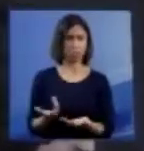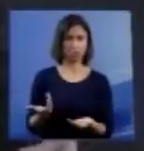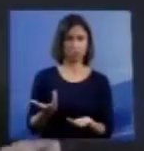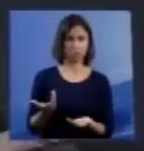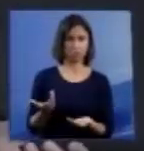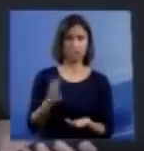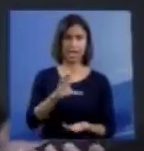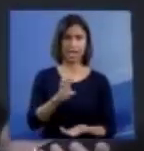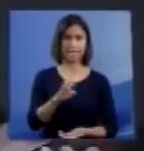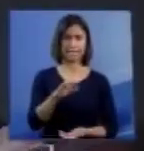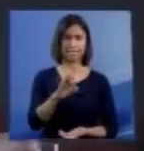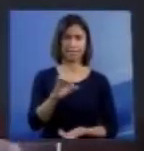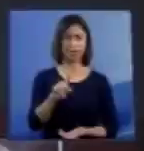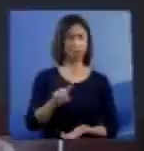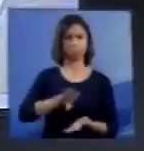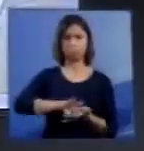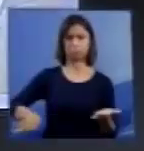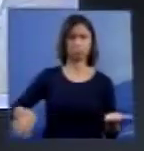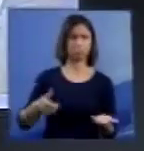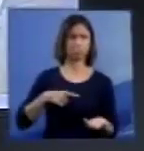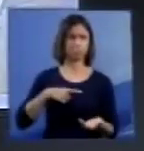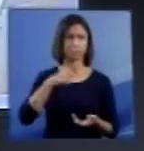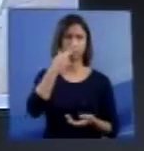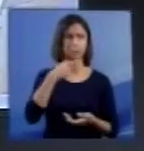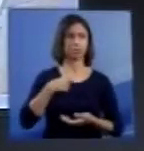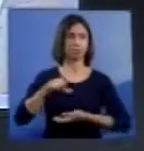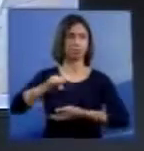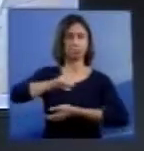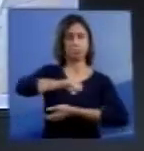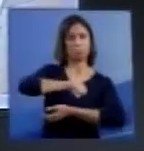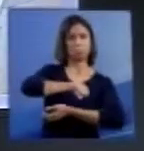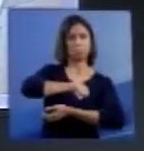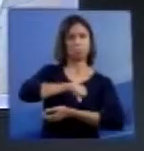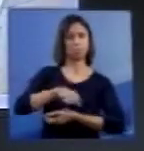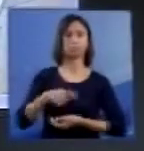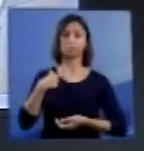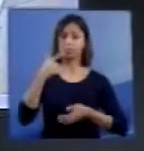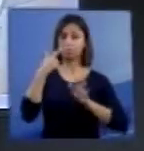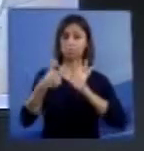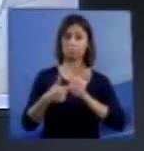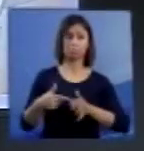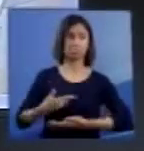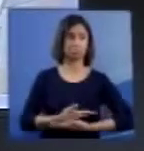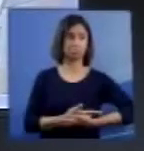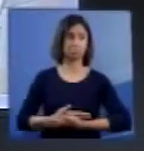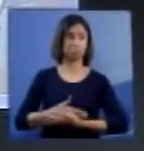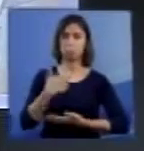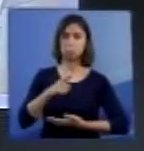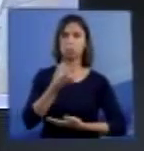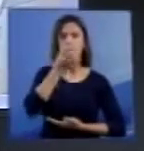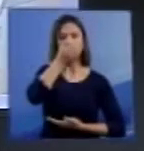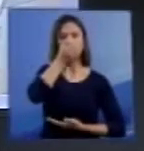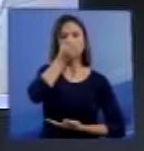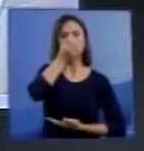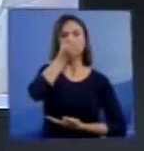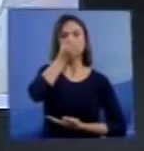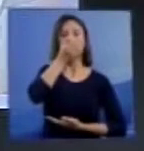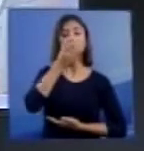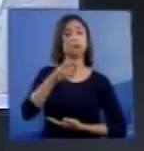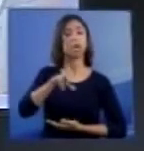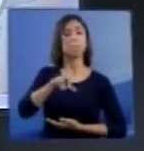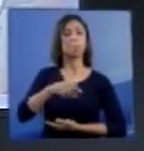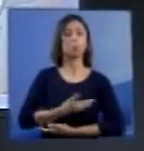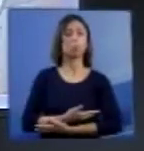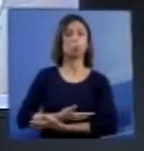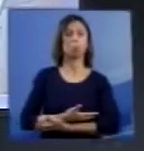está ali tomando a mamadeira. E essa aqui, está aqui também, não está no respirador, está no braço do seu irmão. Uma criança